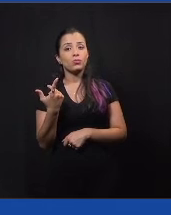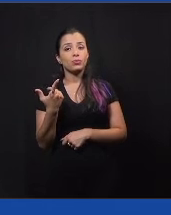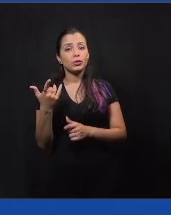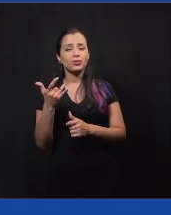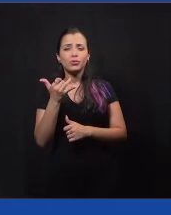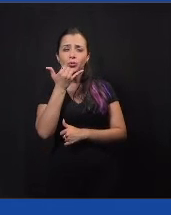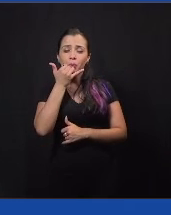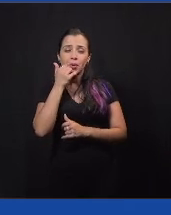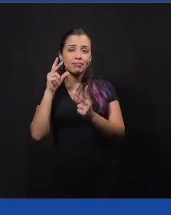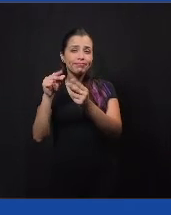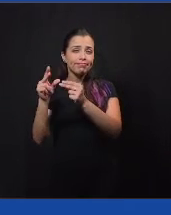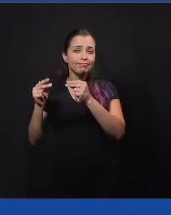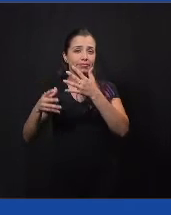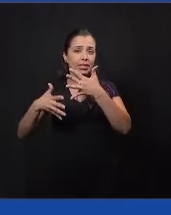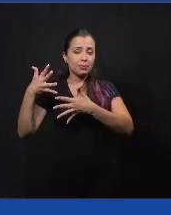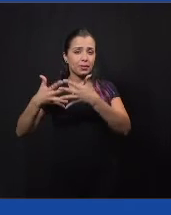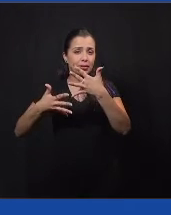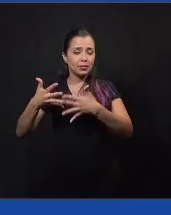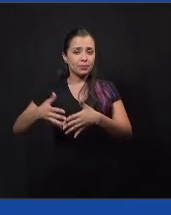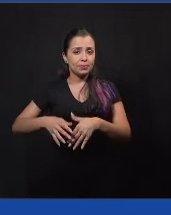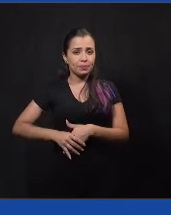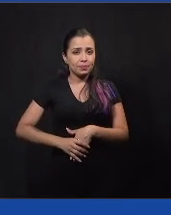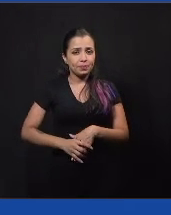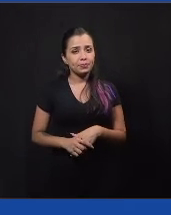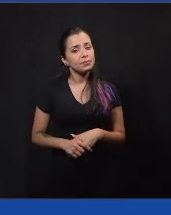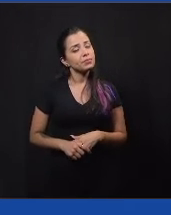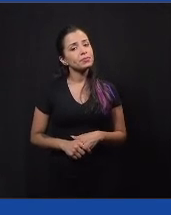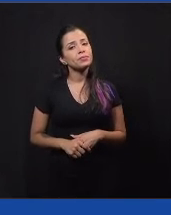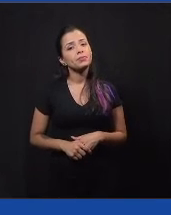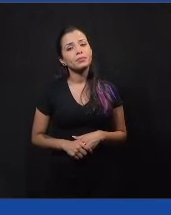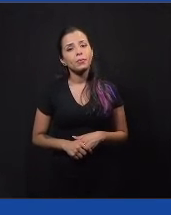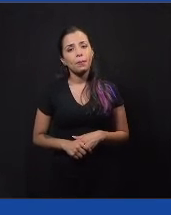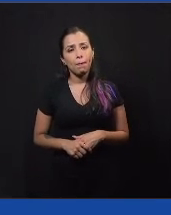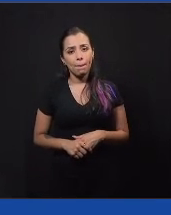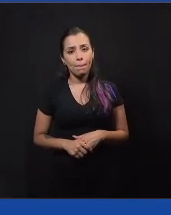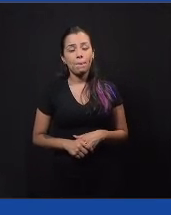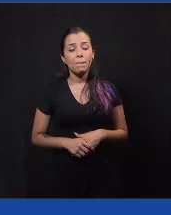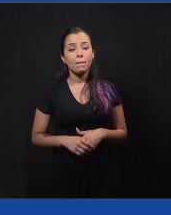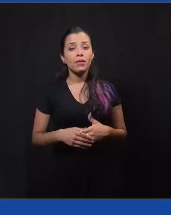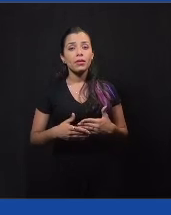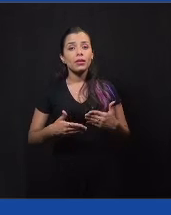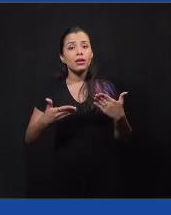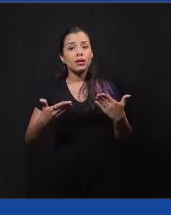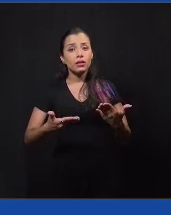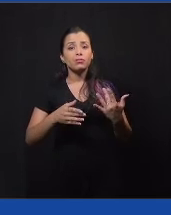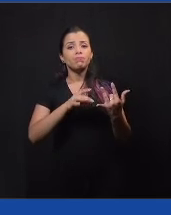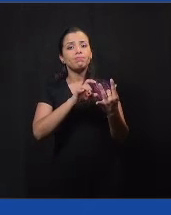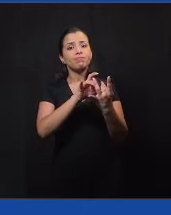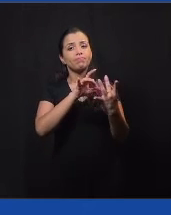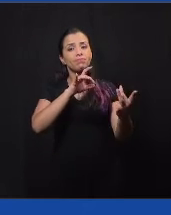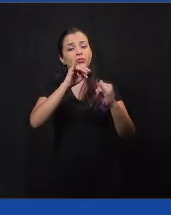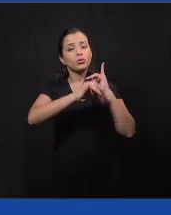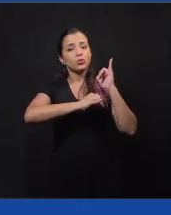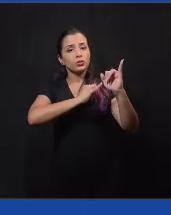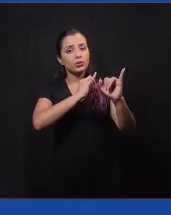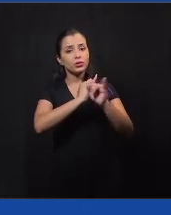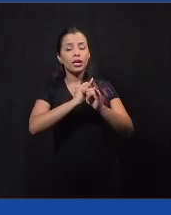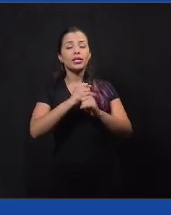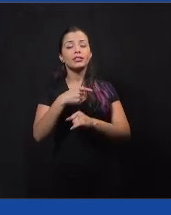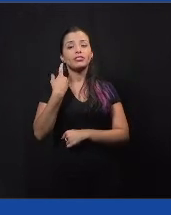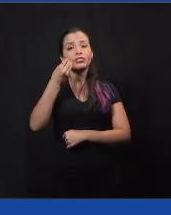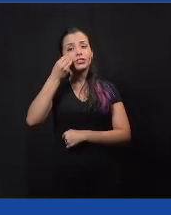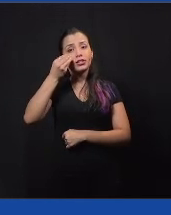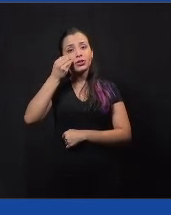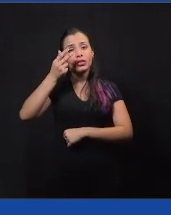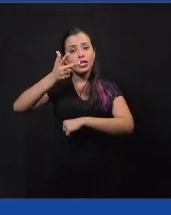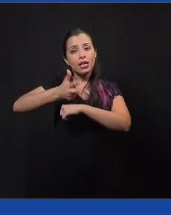isso diretamente para eles, convidando para fazer algumas reuniões online e até gravando alguns vídeos, né, a gente gravou alguns